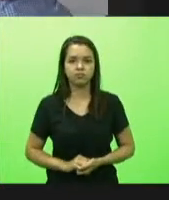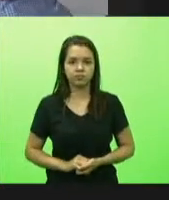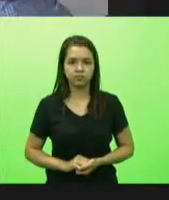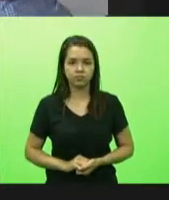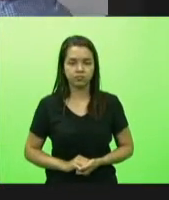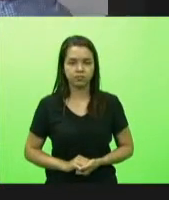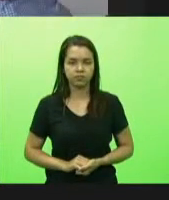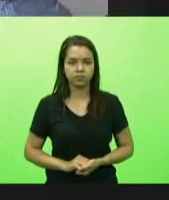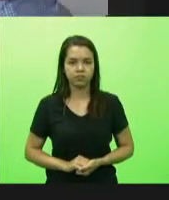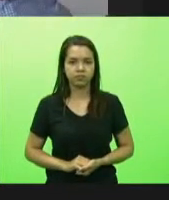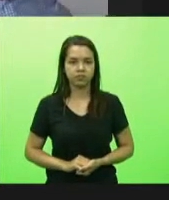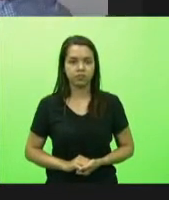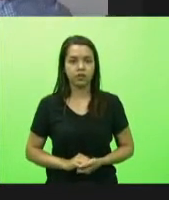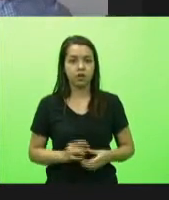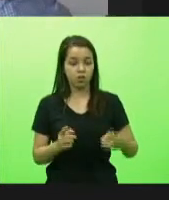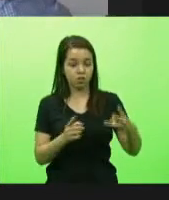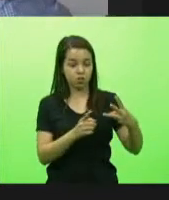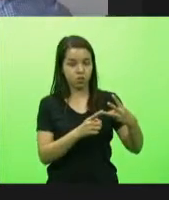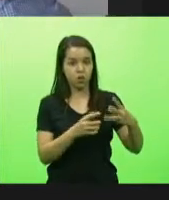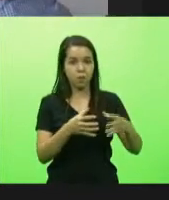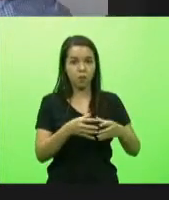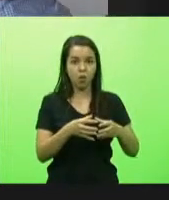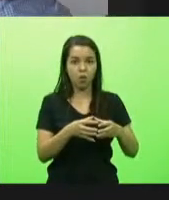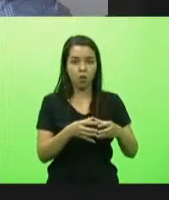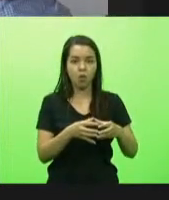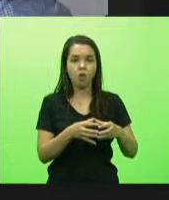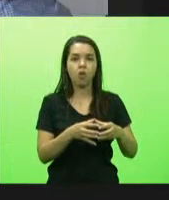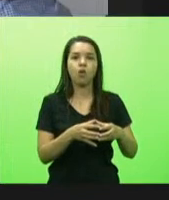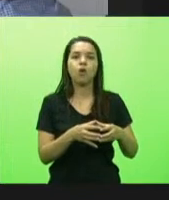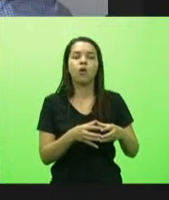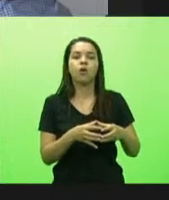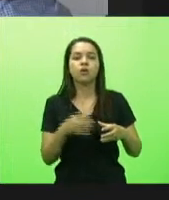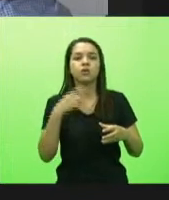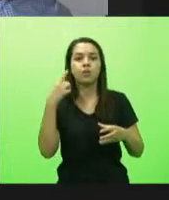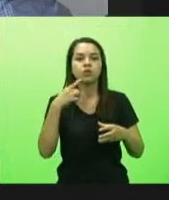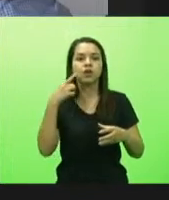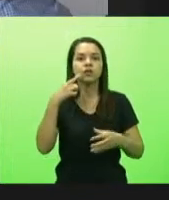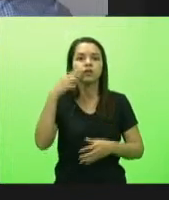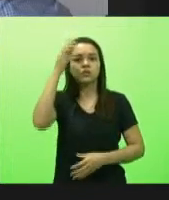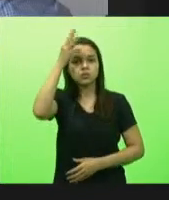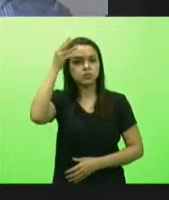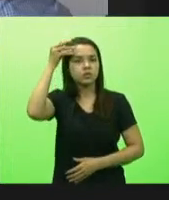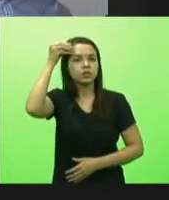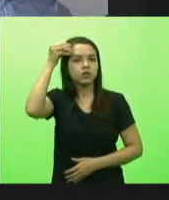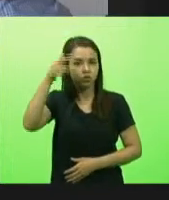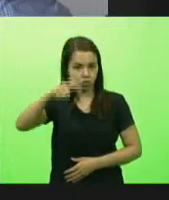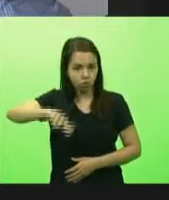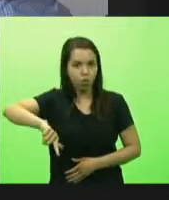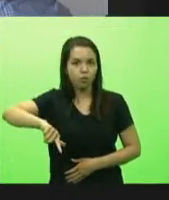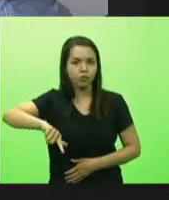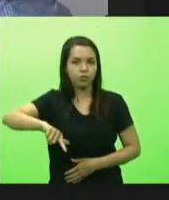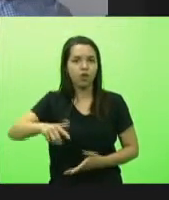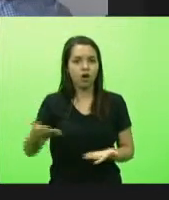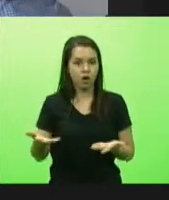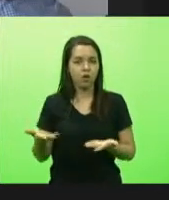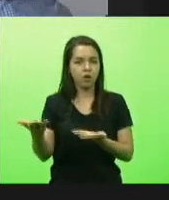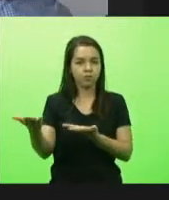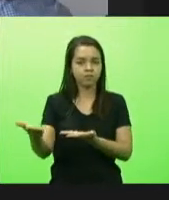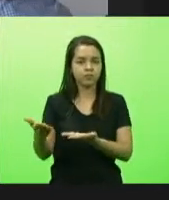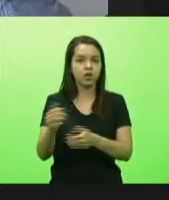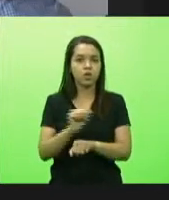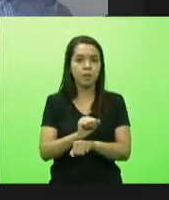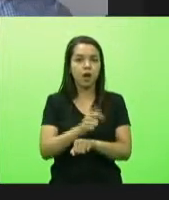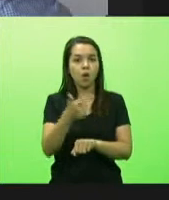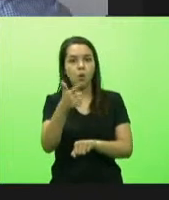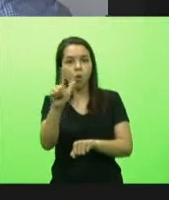por terceiro nesse bloco a deputada Luciene também gostaria de fazer uso da palavra novamente então passo a palavra a ela e aguardo a inscrição de algum deputado que